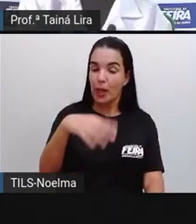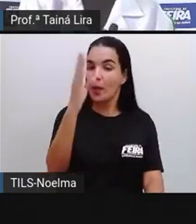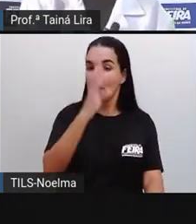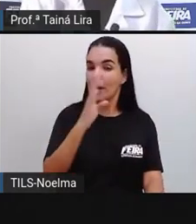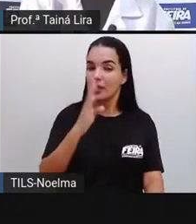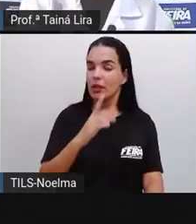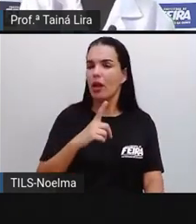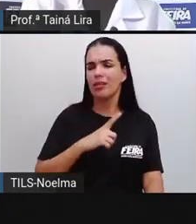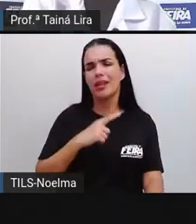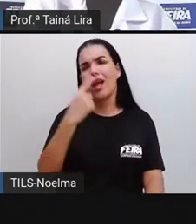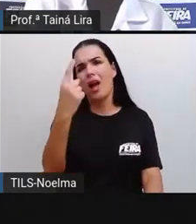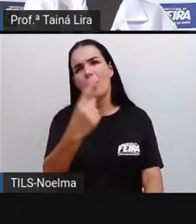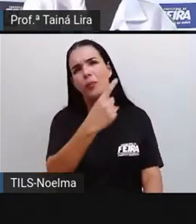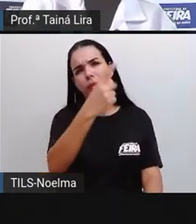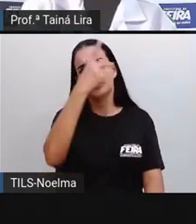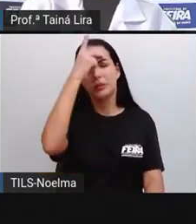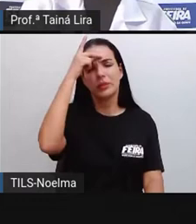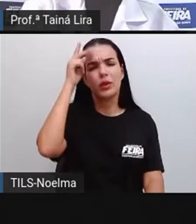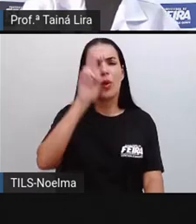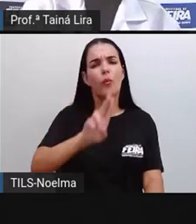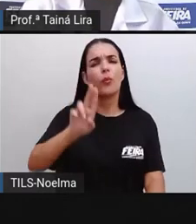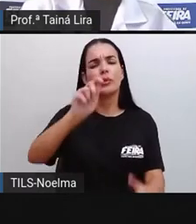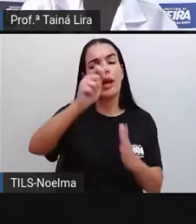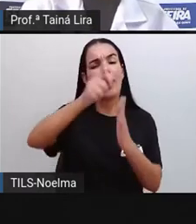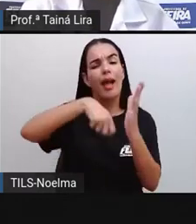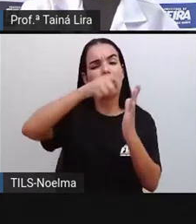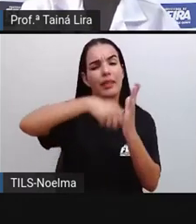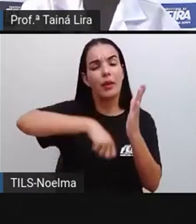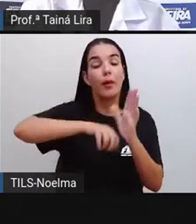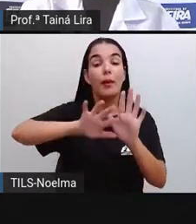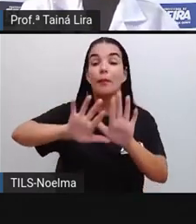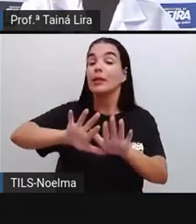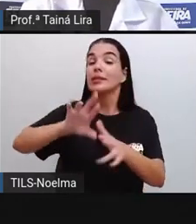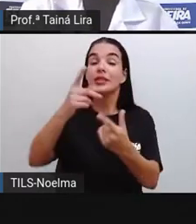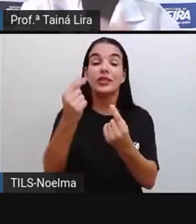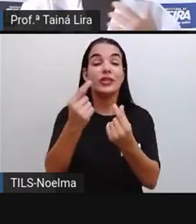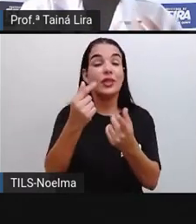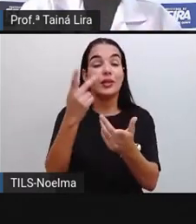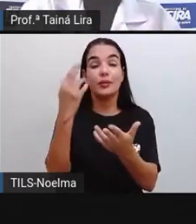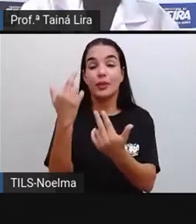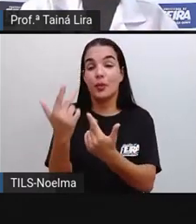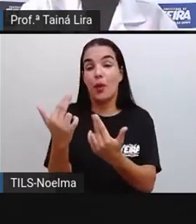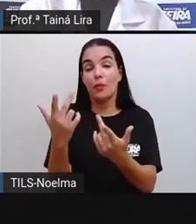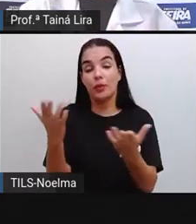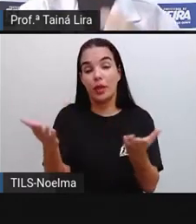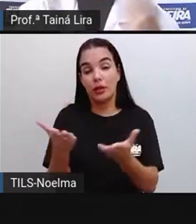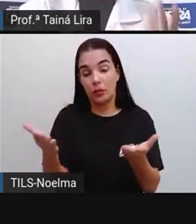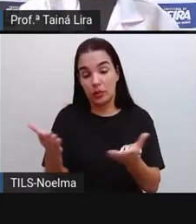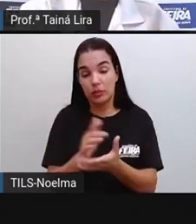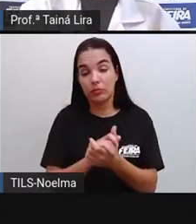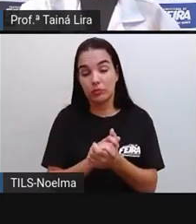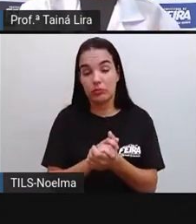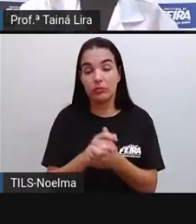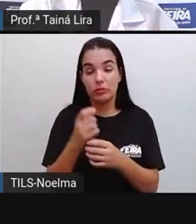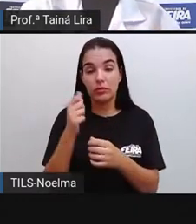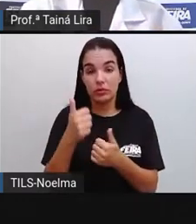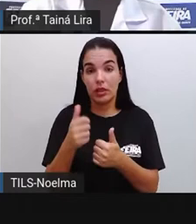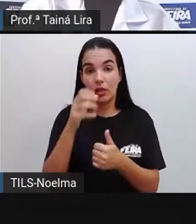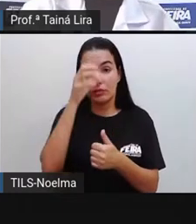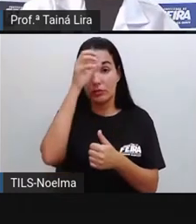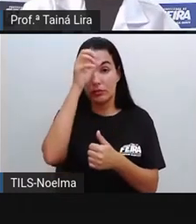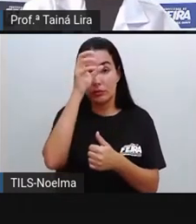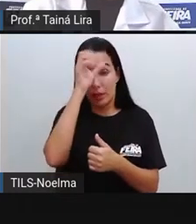pessoas, por exemplo, compram utilizando o cartão, né? Mas aqui, a gente vai considerar nesse momento o